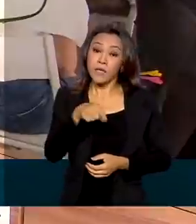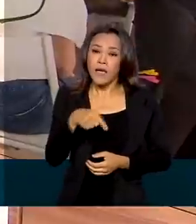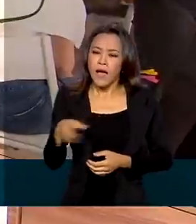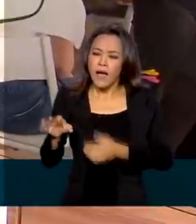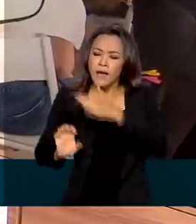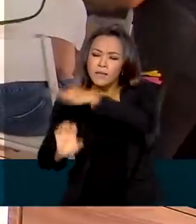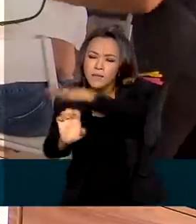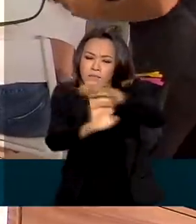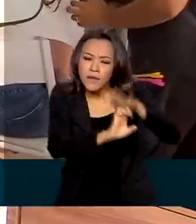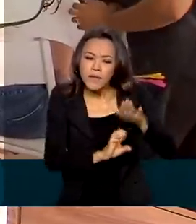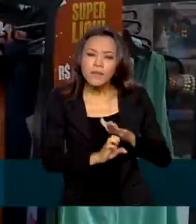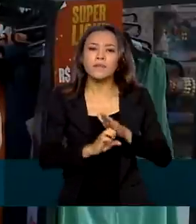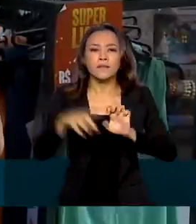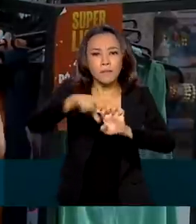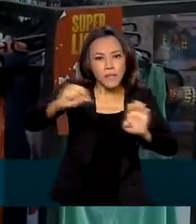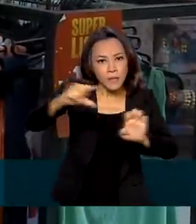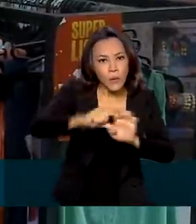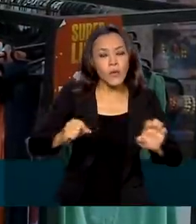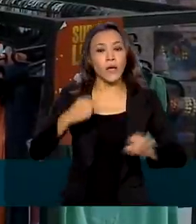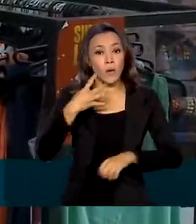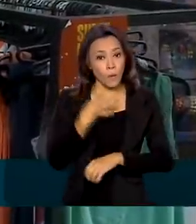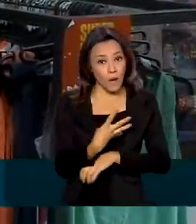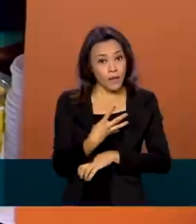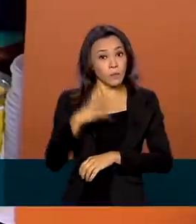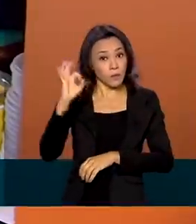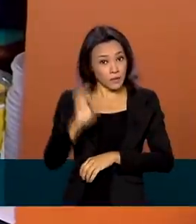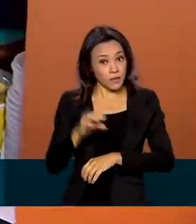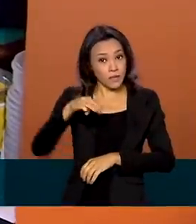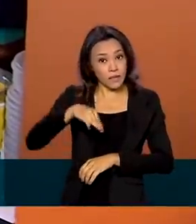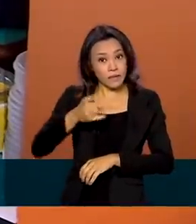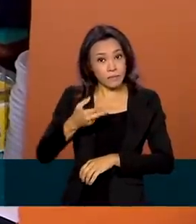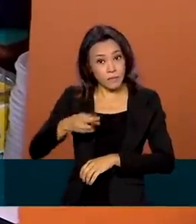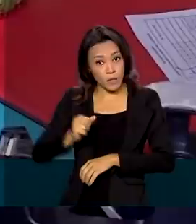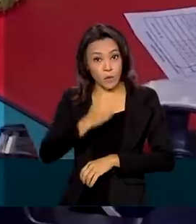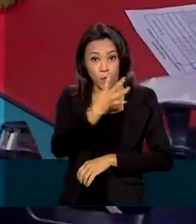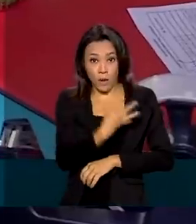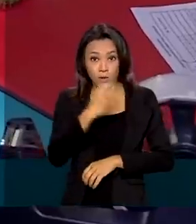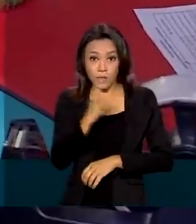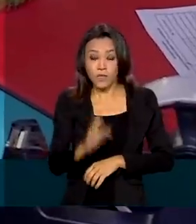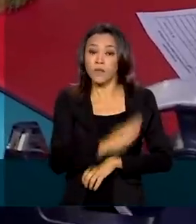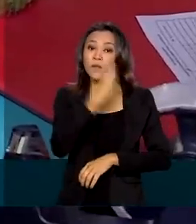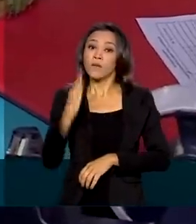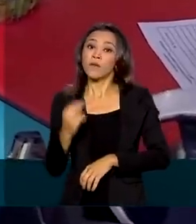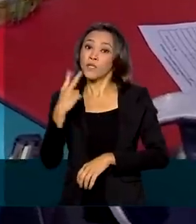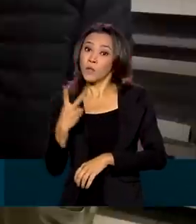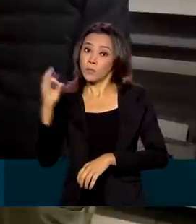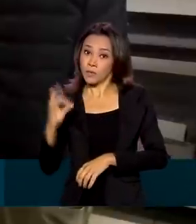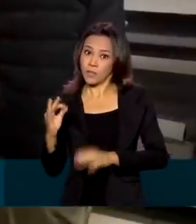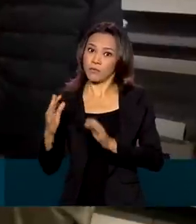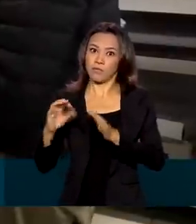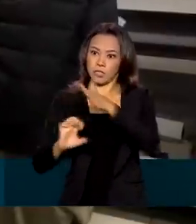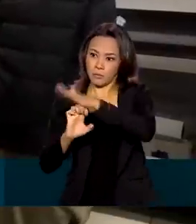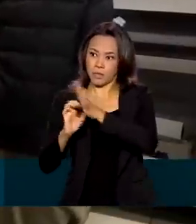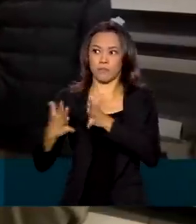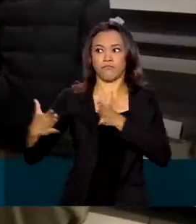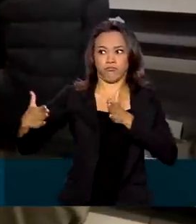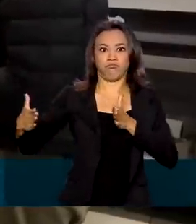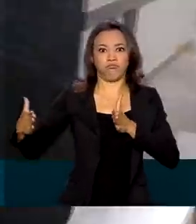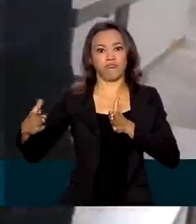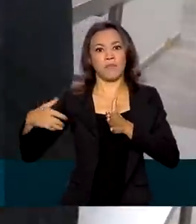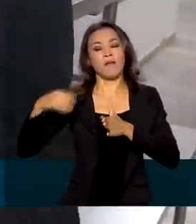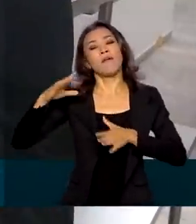individuais, 4% das microempresas e 2% das empresas de pequeno porte dependeram